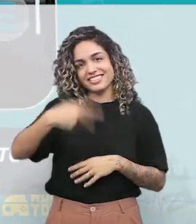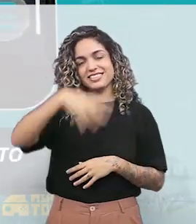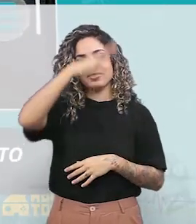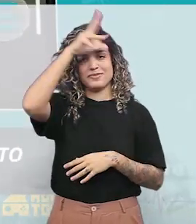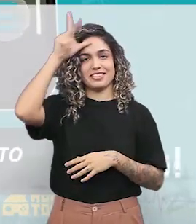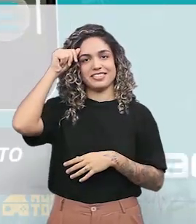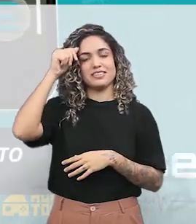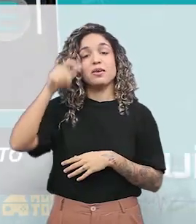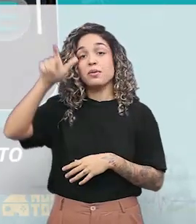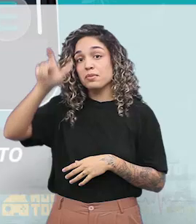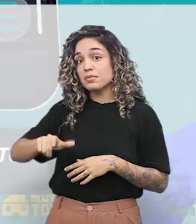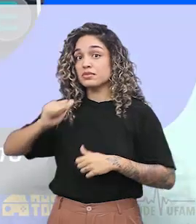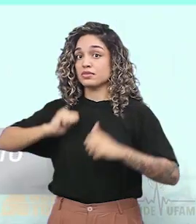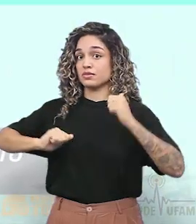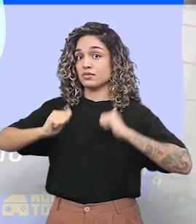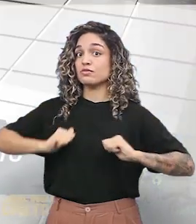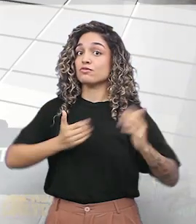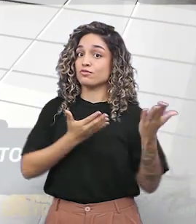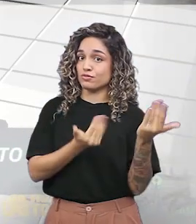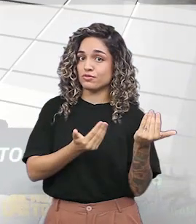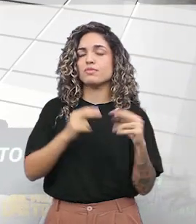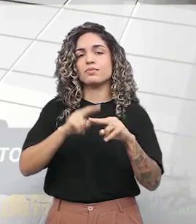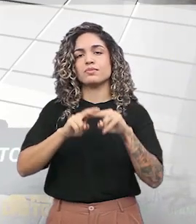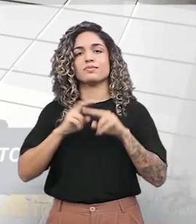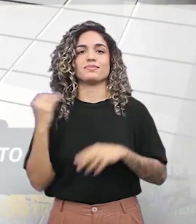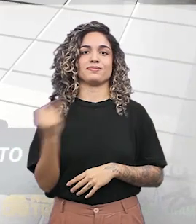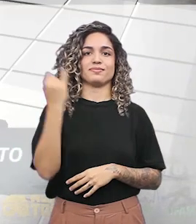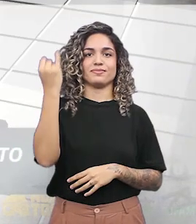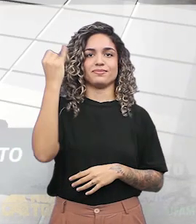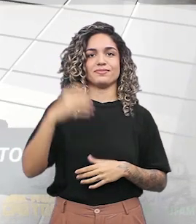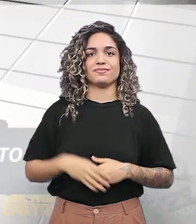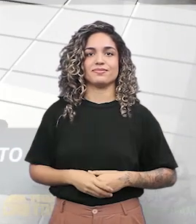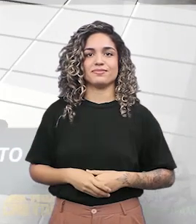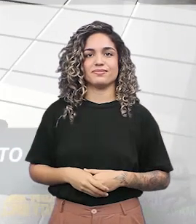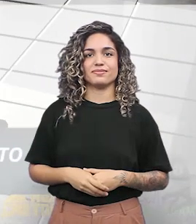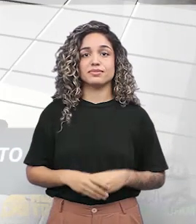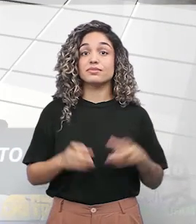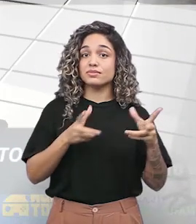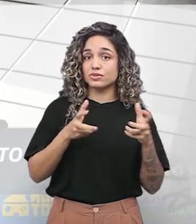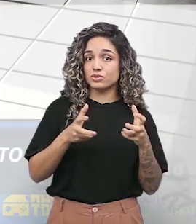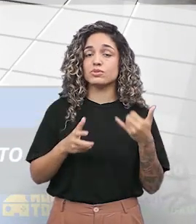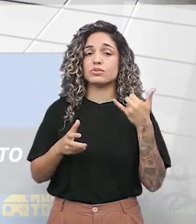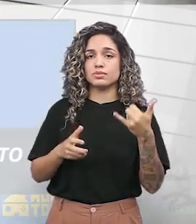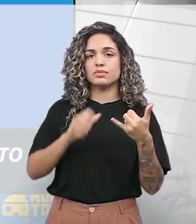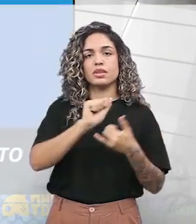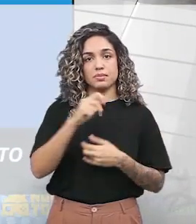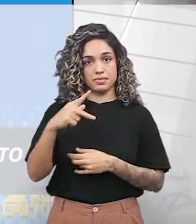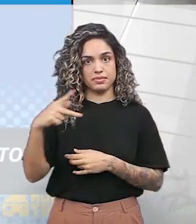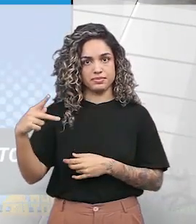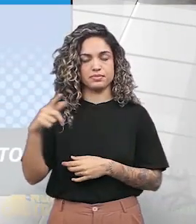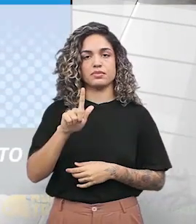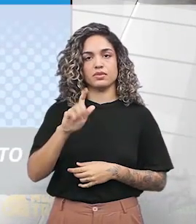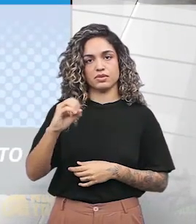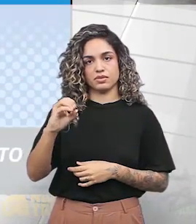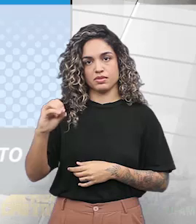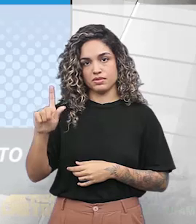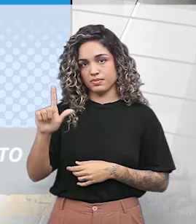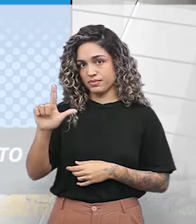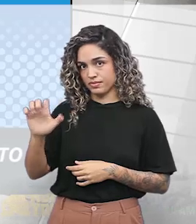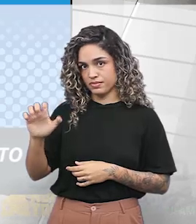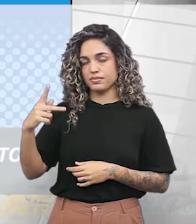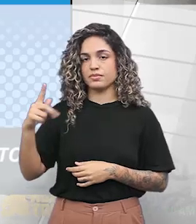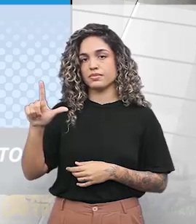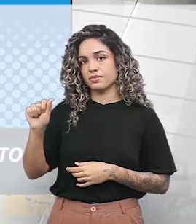bem lá no centro de Manaus, com jovem, então é bem contextualizado, acho que a iniciativa foi muito importante. O jogo Mosquito